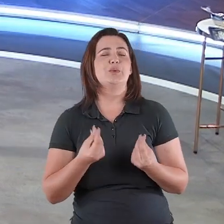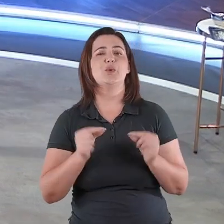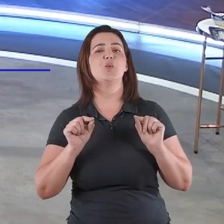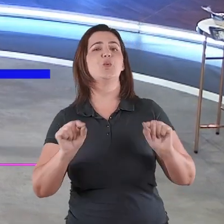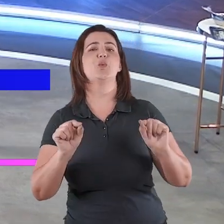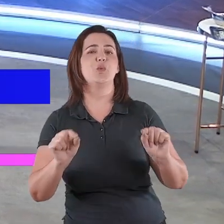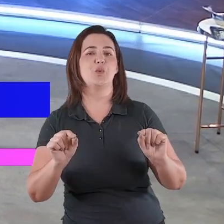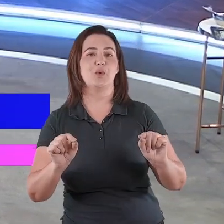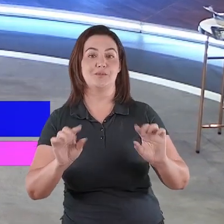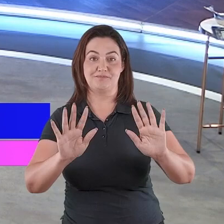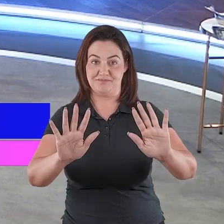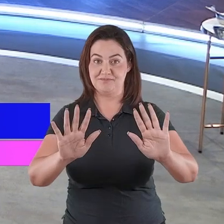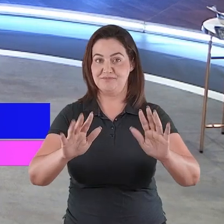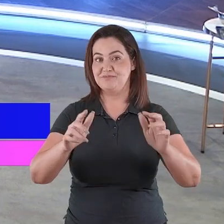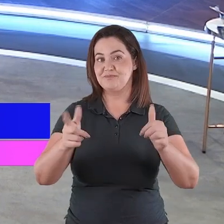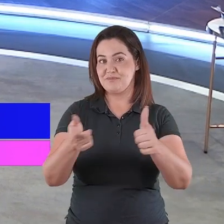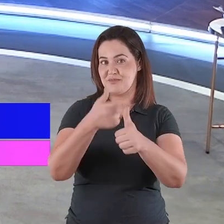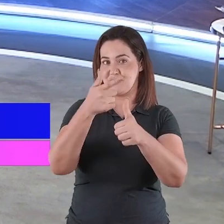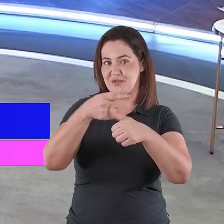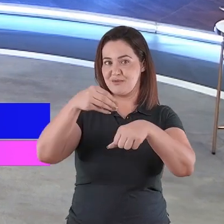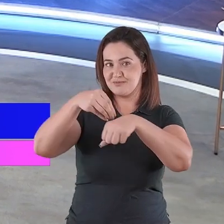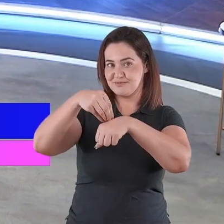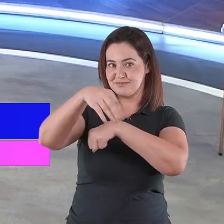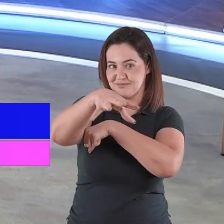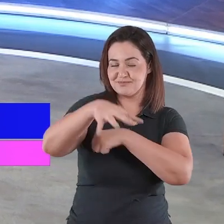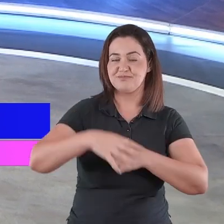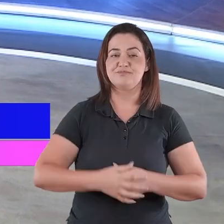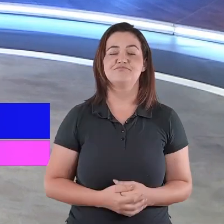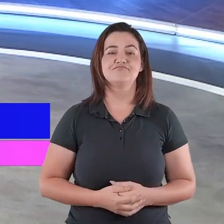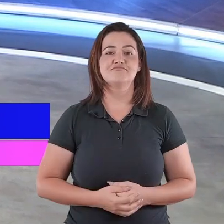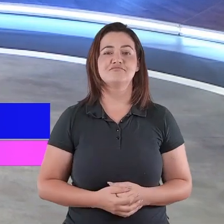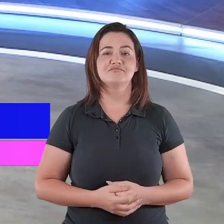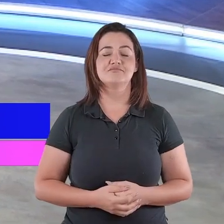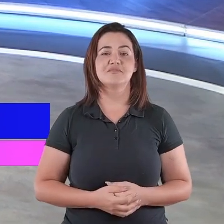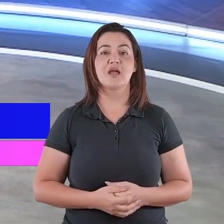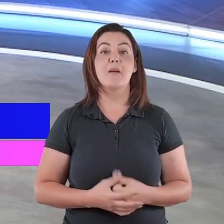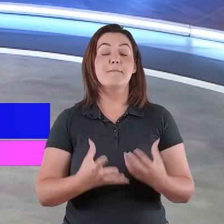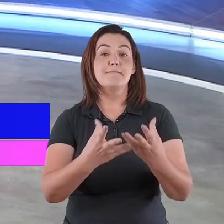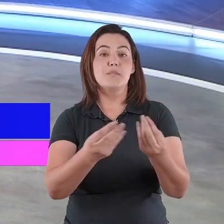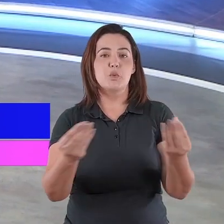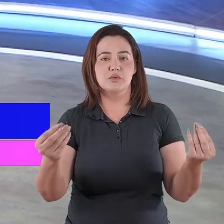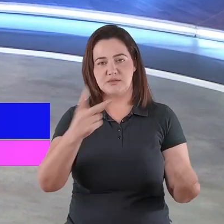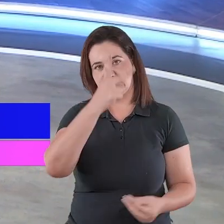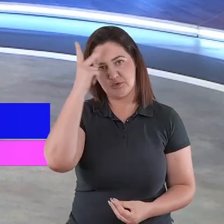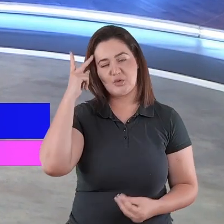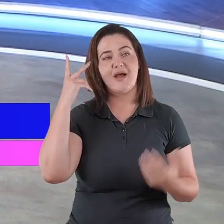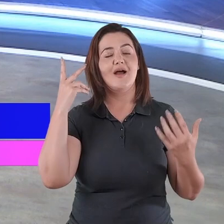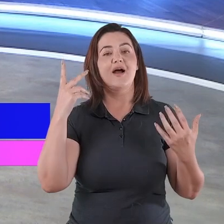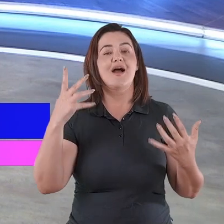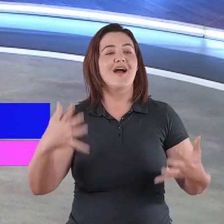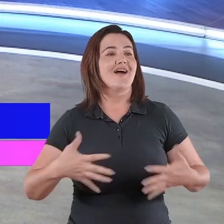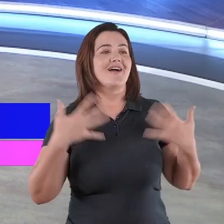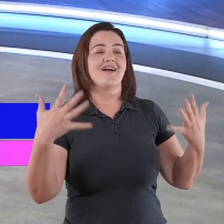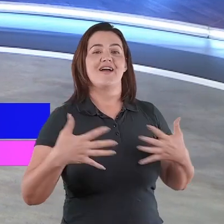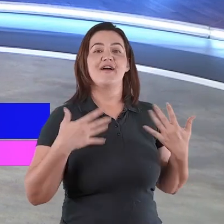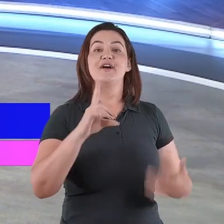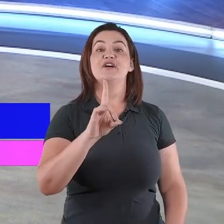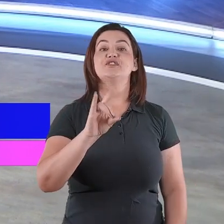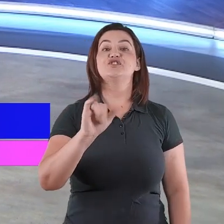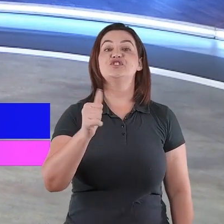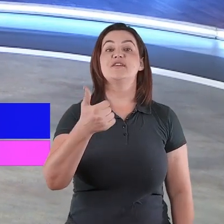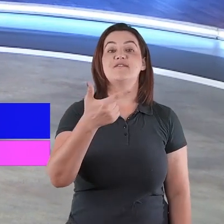Primeiramente, deixa eu te dizer uma coisa. A celebração do dia 25 de dezembro, ela